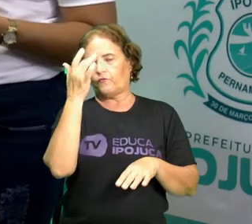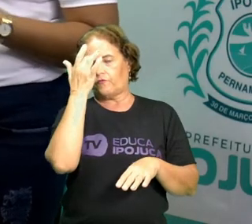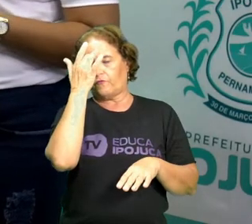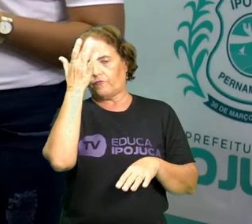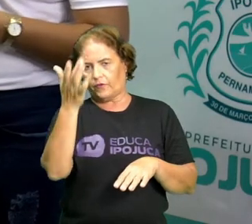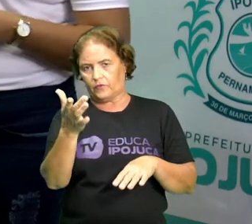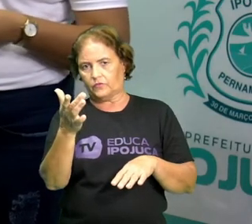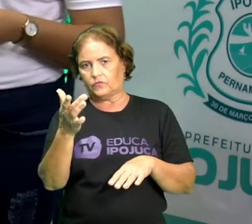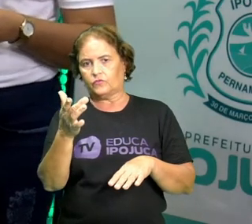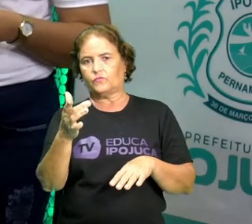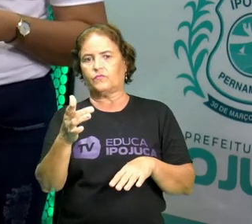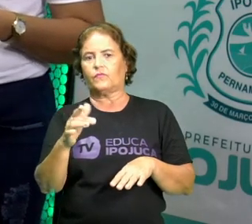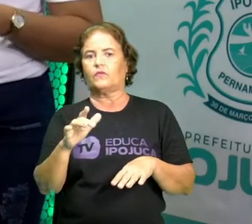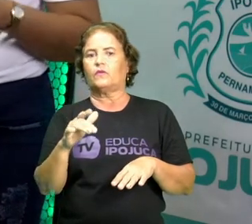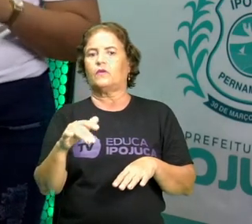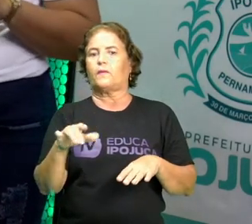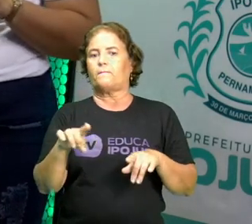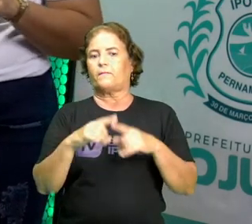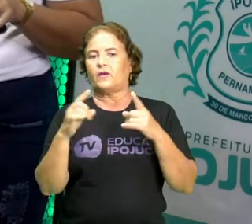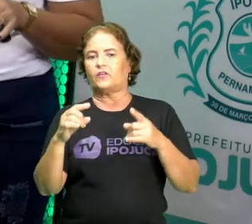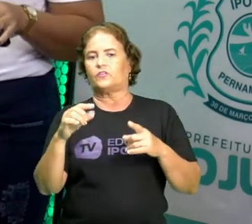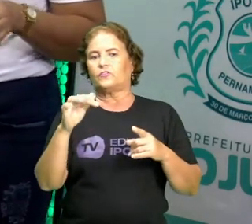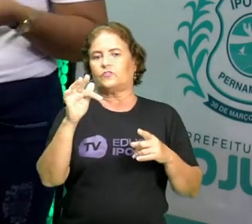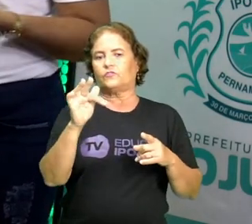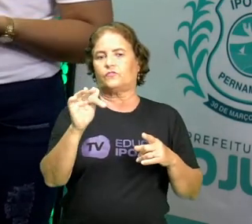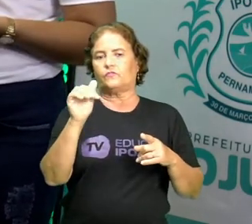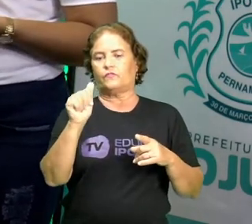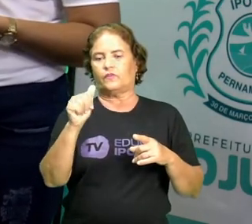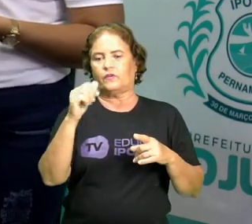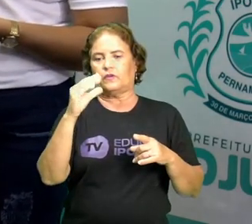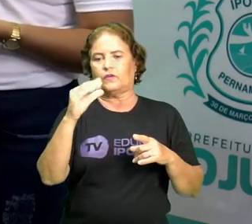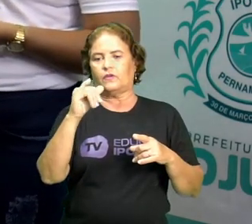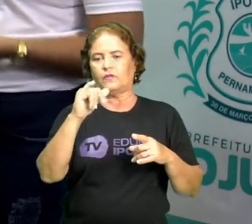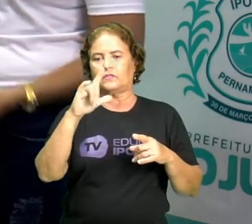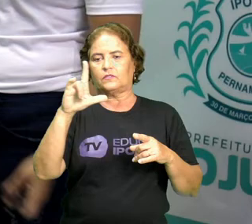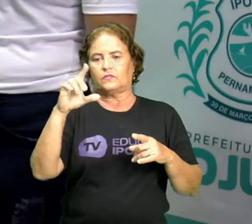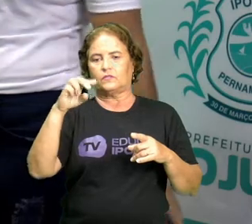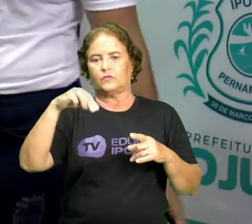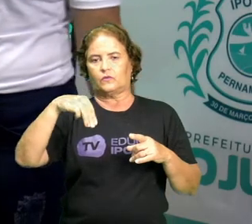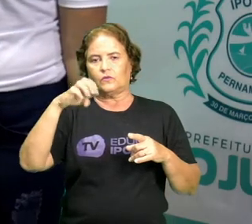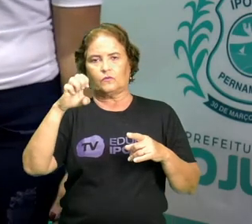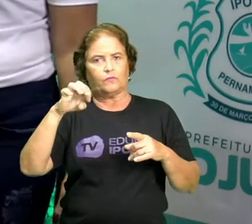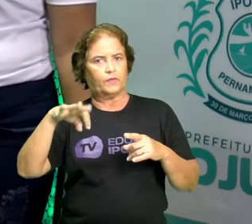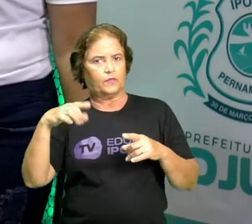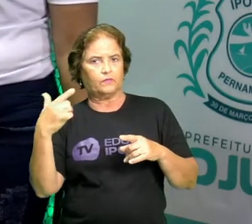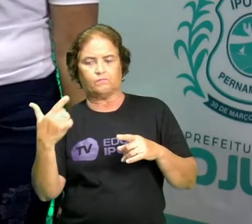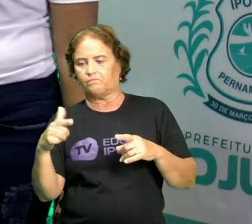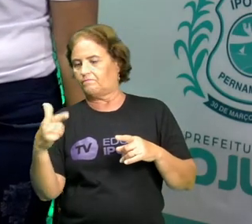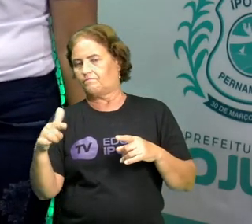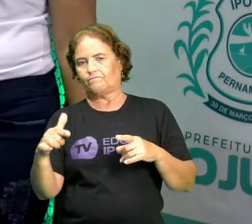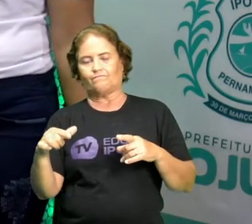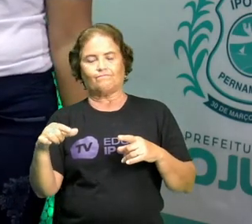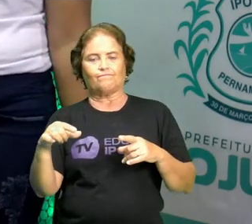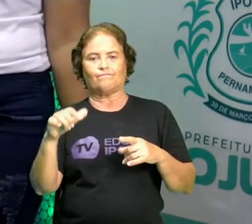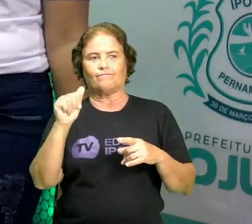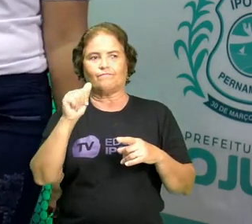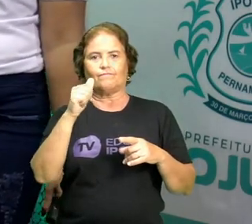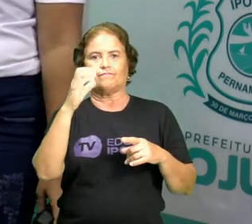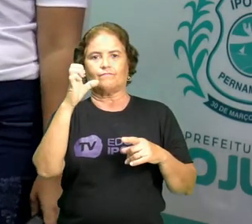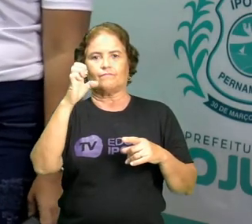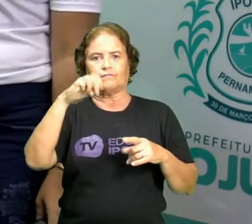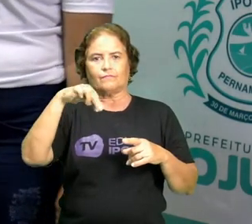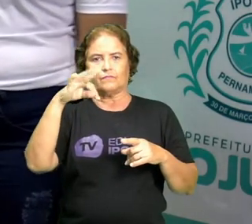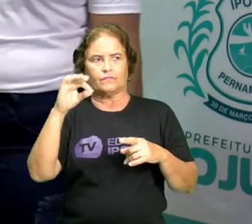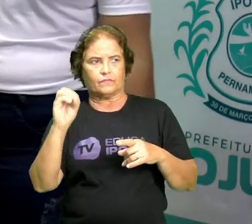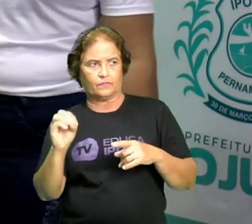derivadas de advérbios, elas não precisam. Tá? Lembra disso. É o caso de lucidamente, que é de lúcido.